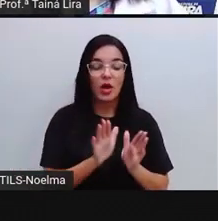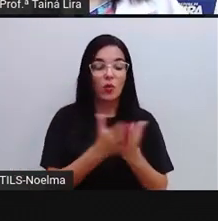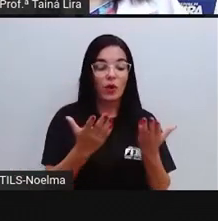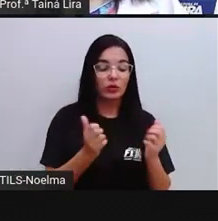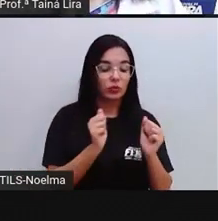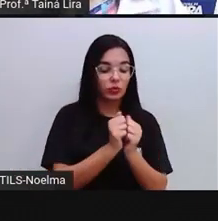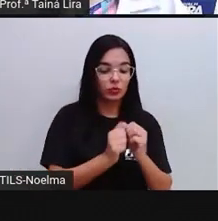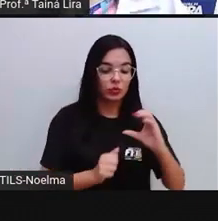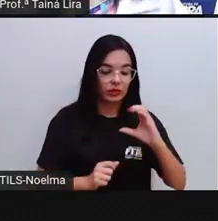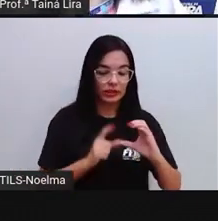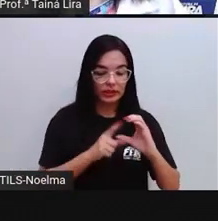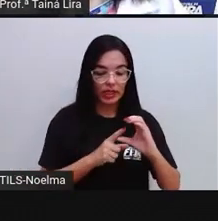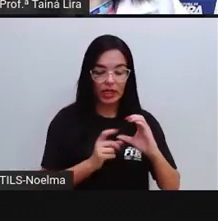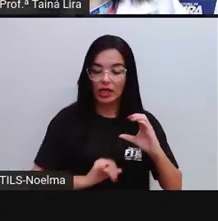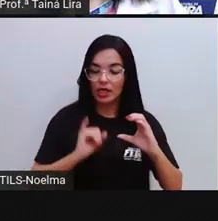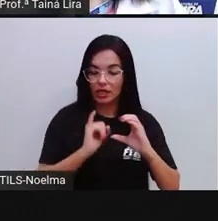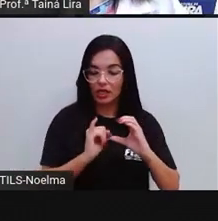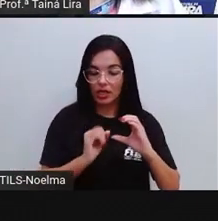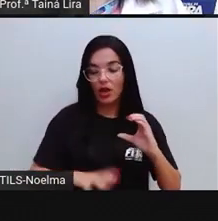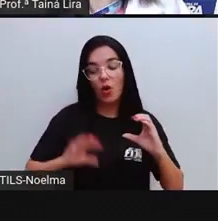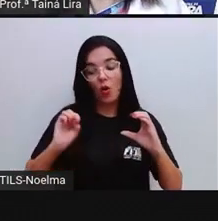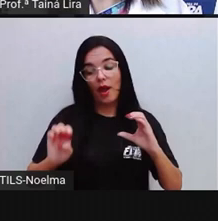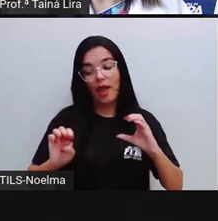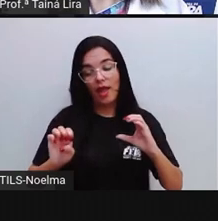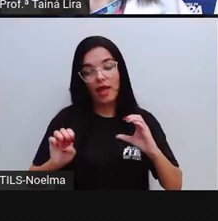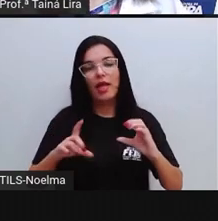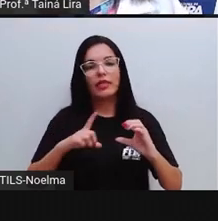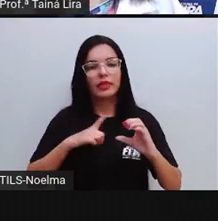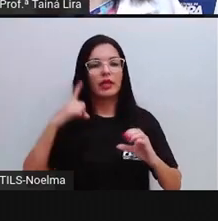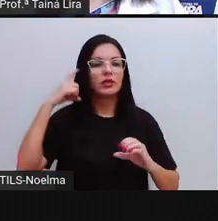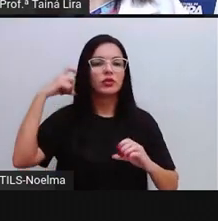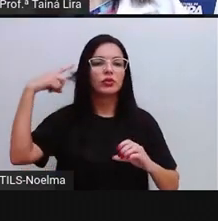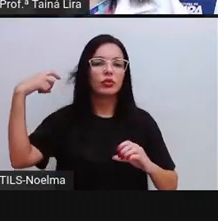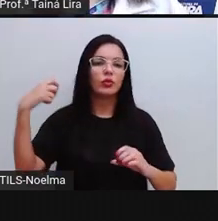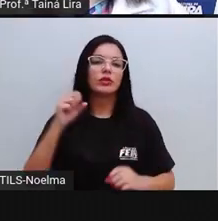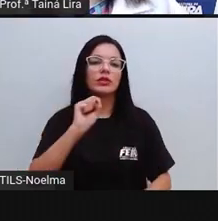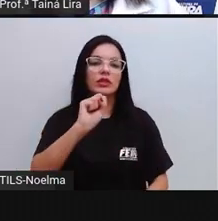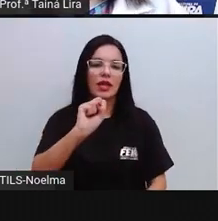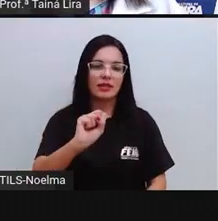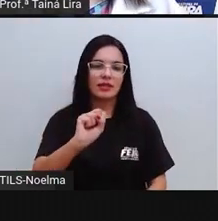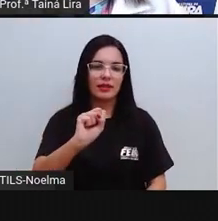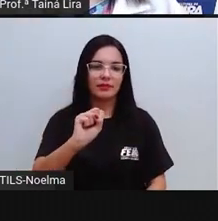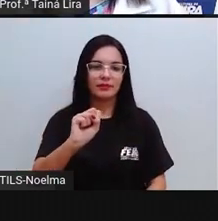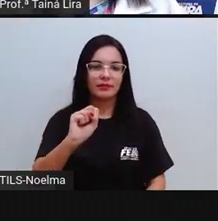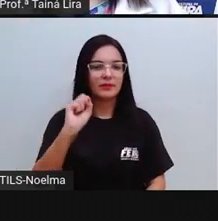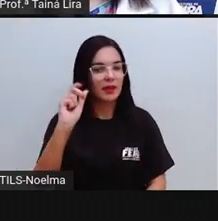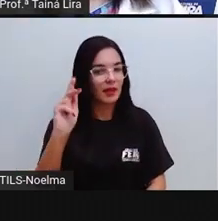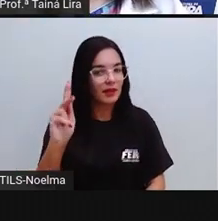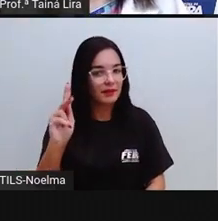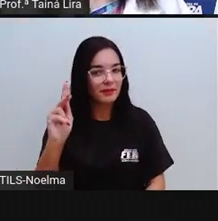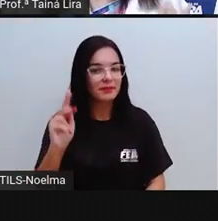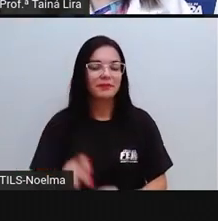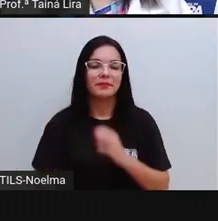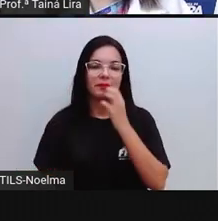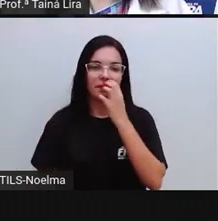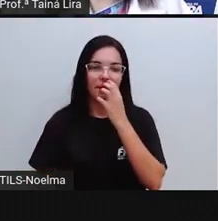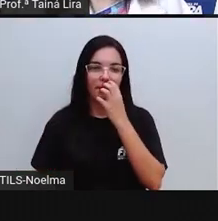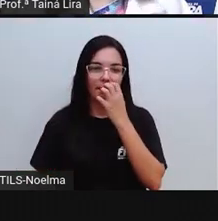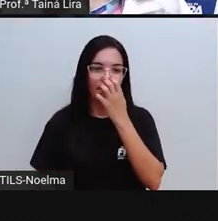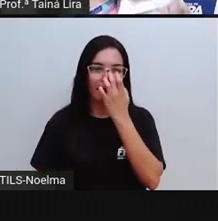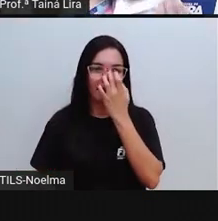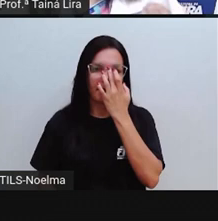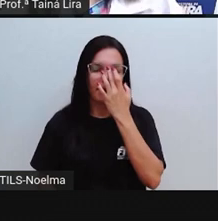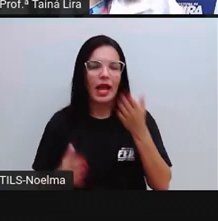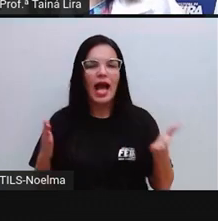acompanhada do I ou do É, som de Si, tá bom? Agora,